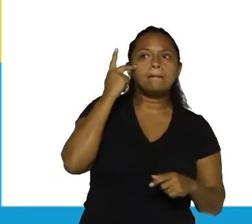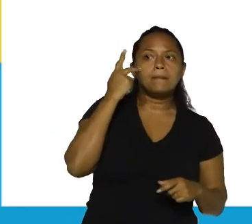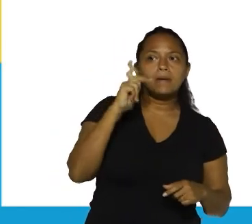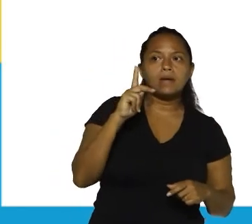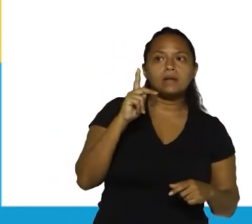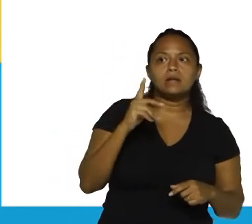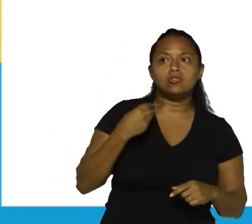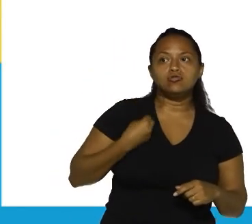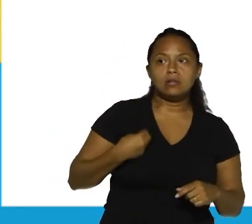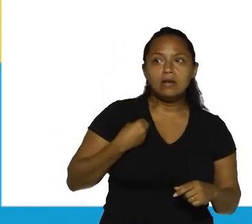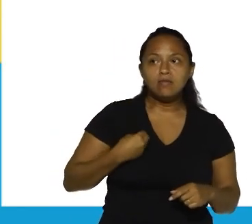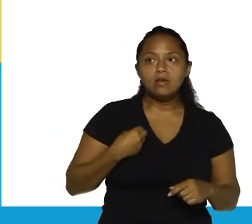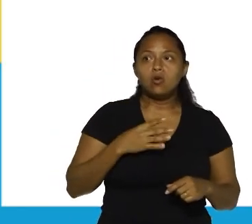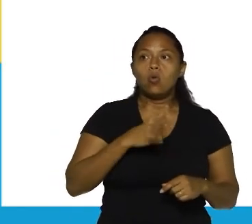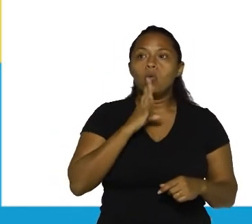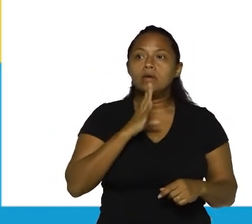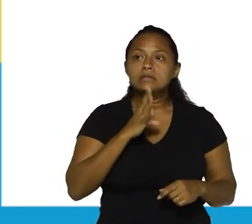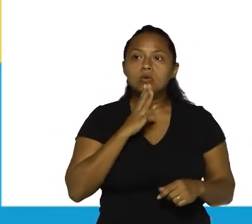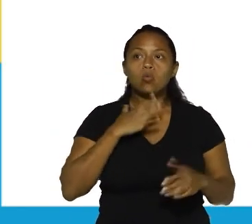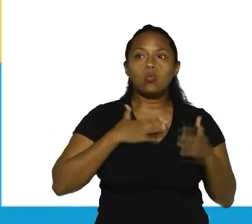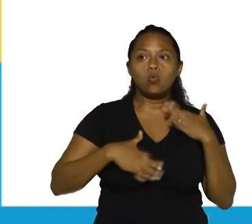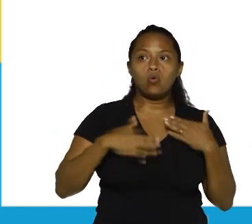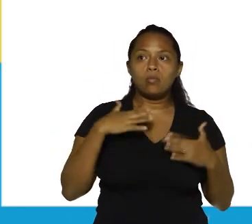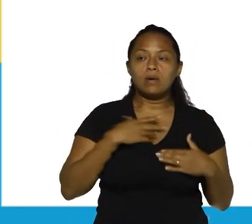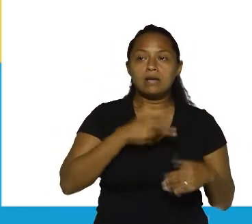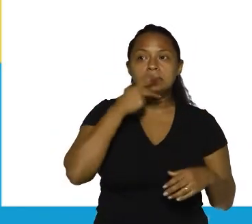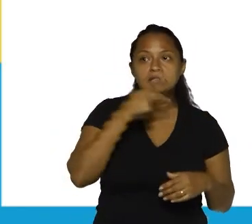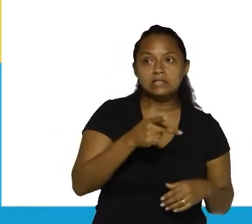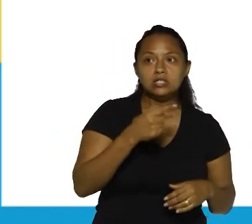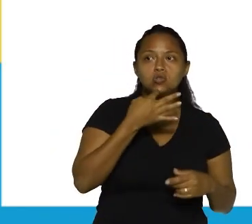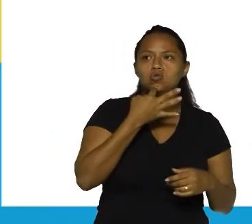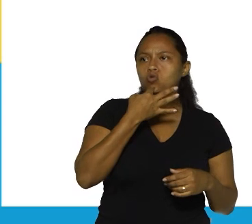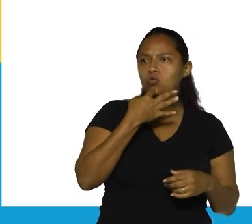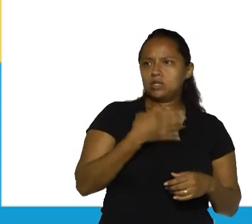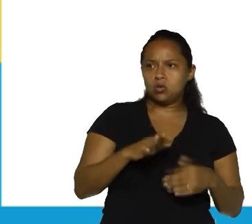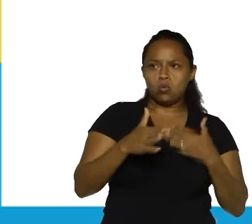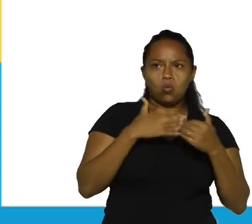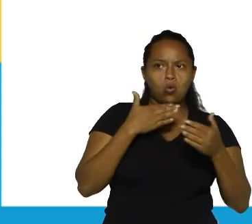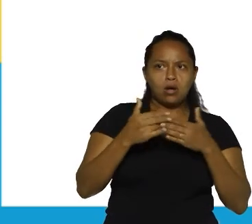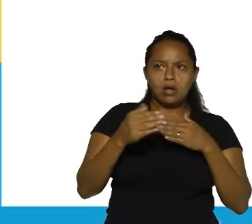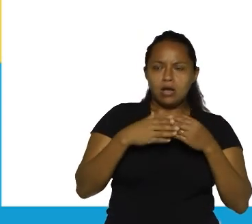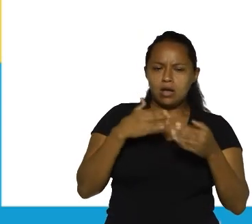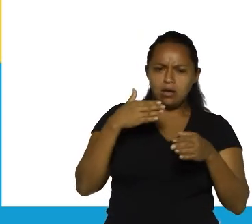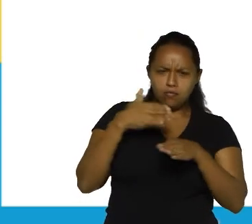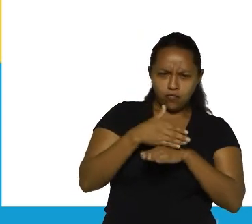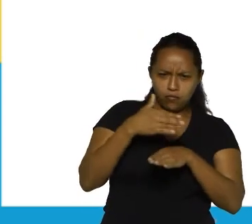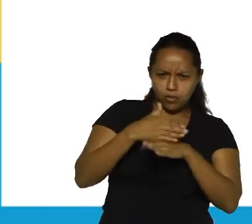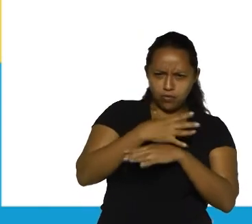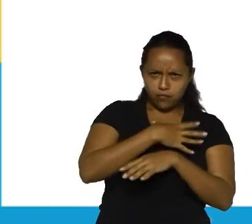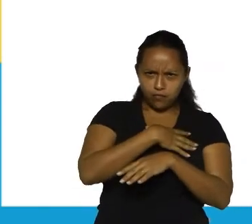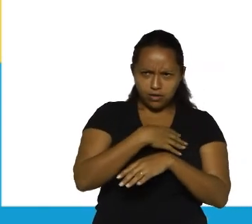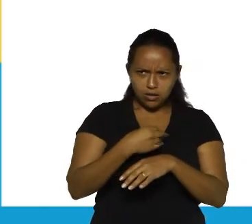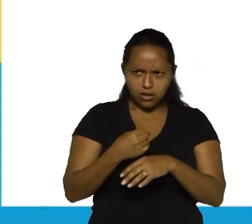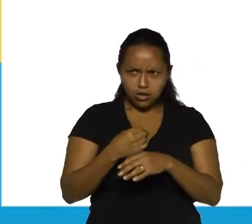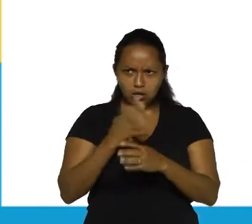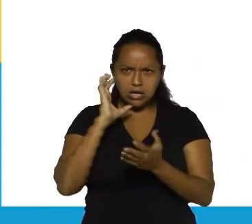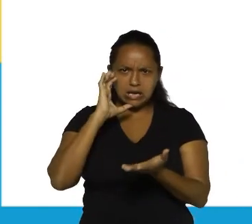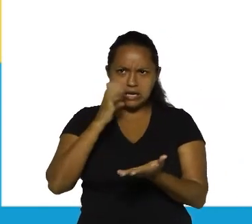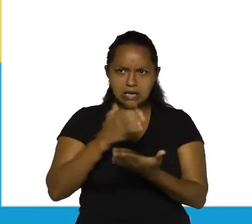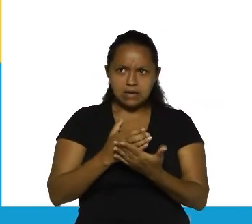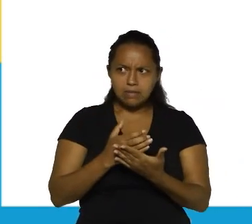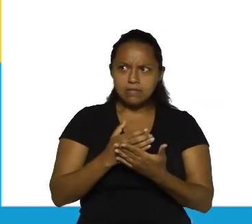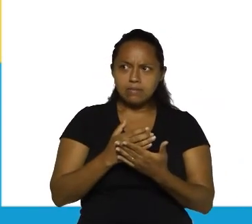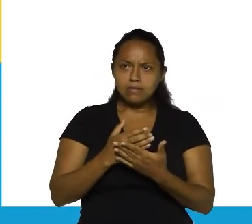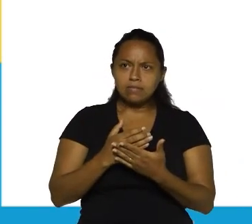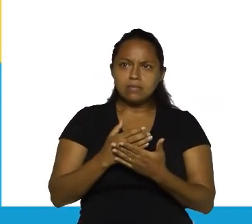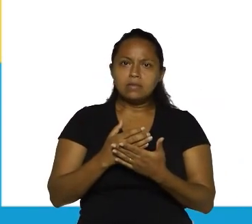esteve para reconhecer o corpo e disse desconhecer qualquer envolvimento do filho com crimes. Temos quatro verbos